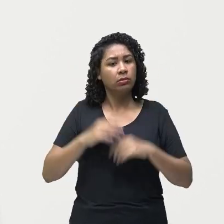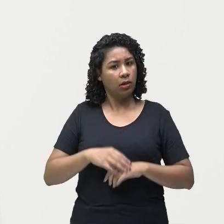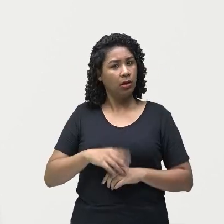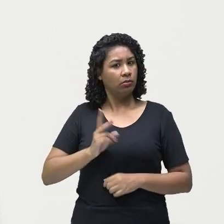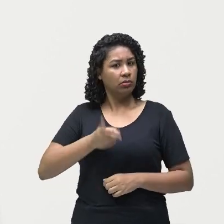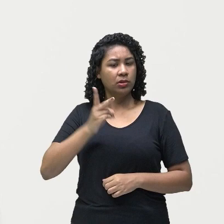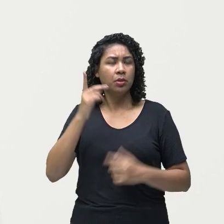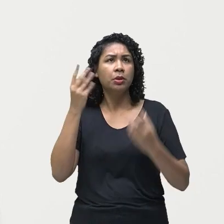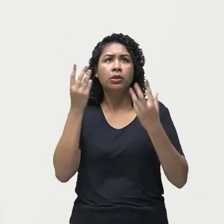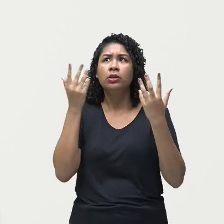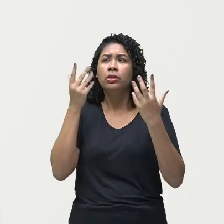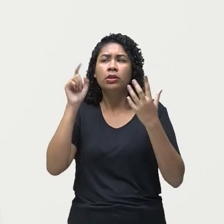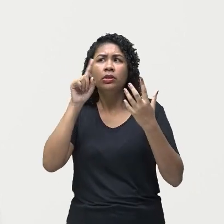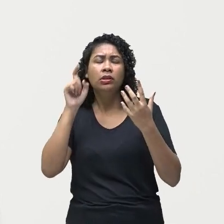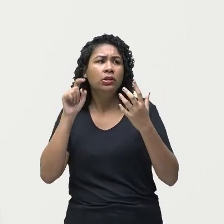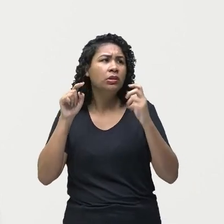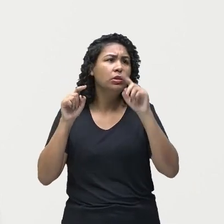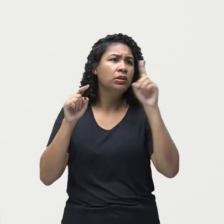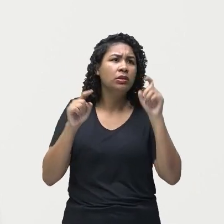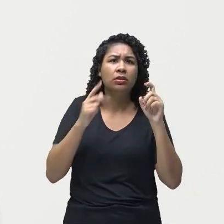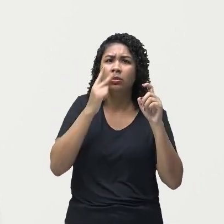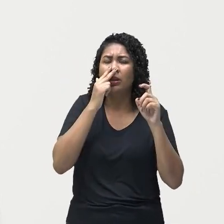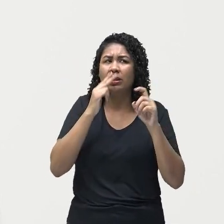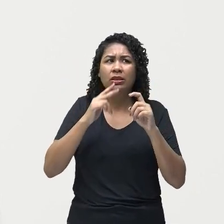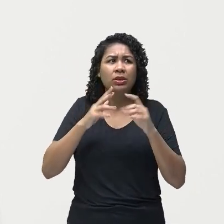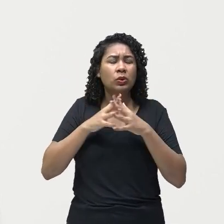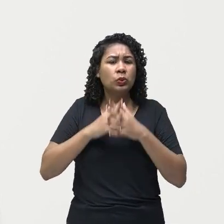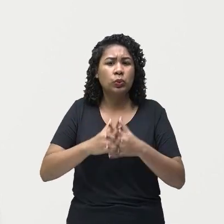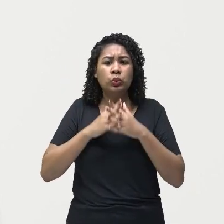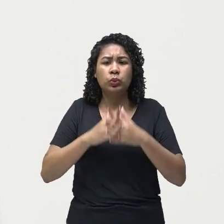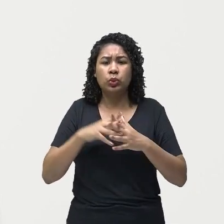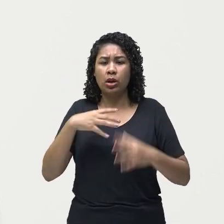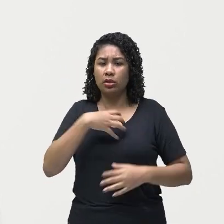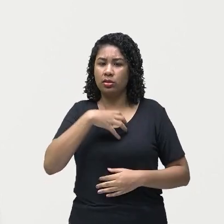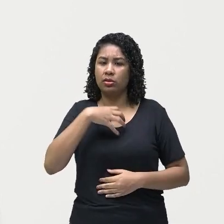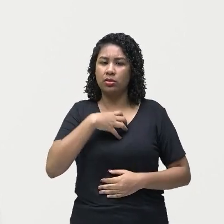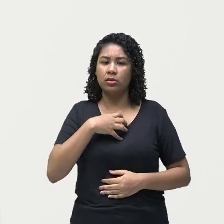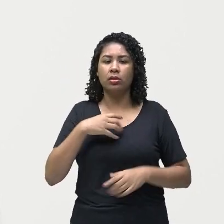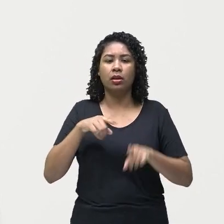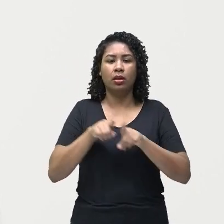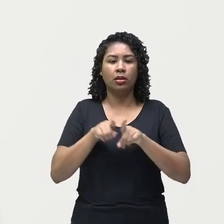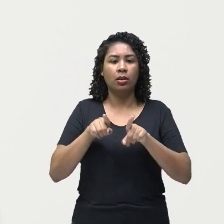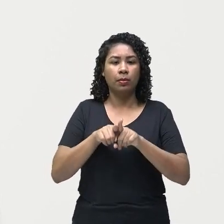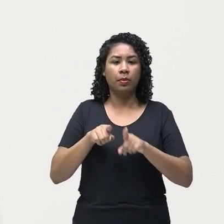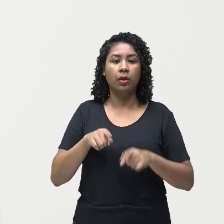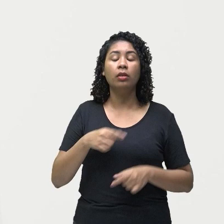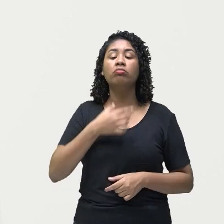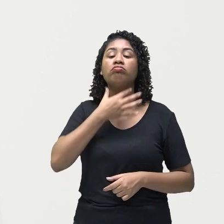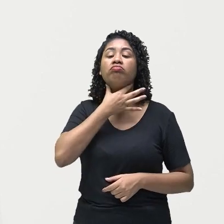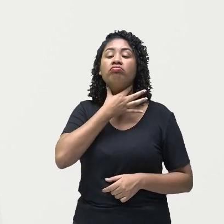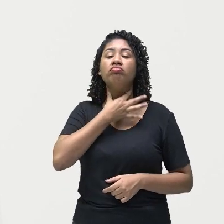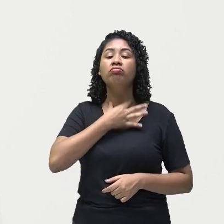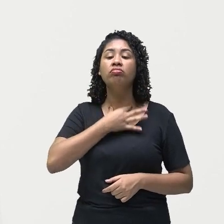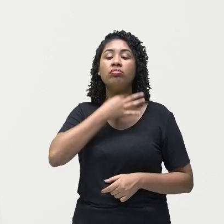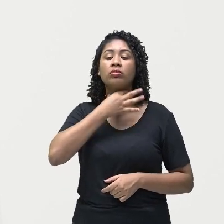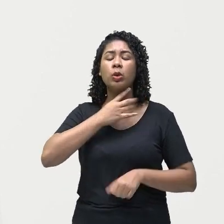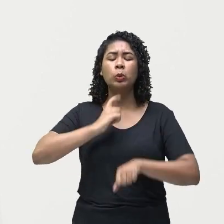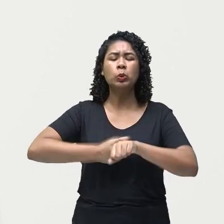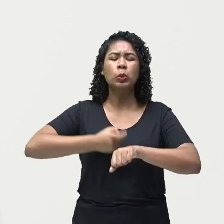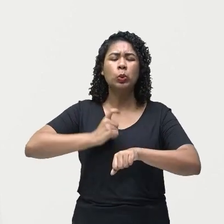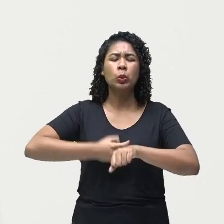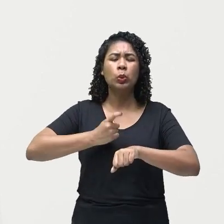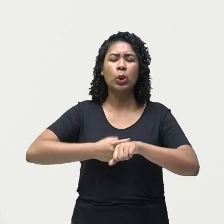clássico de meningite, que é o enrejecimento do pescoço. A pessoa não consegue se movimentar,